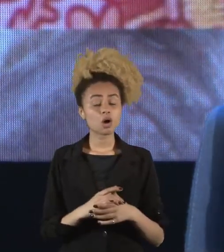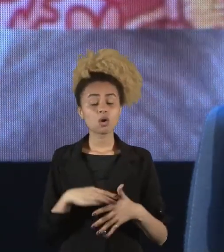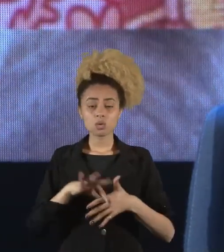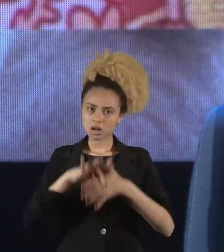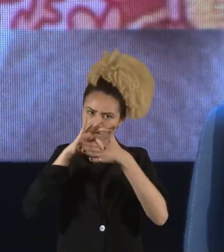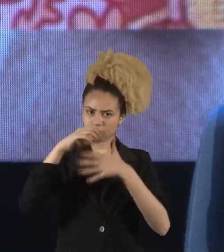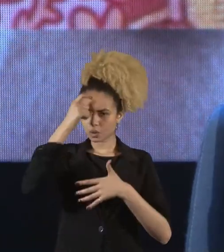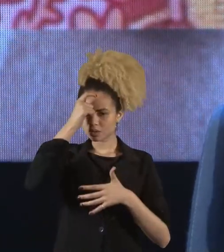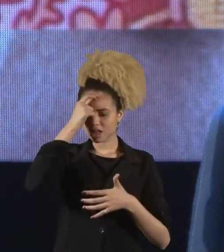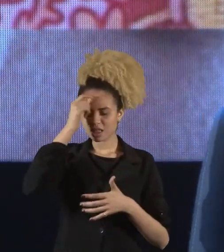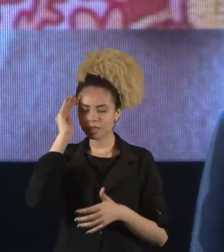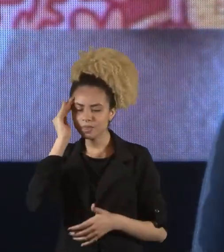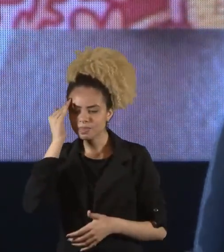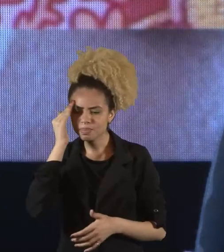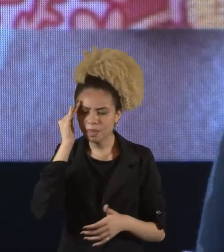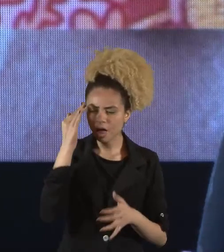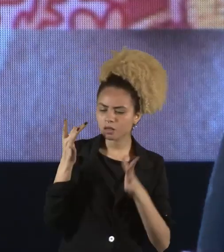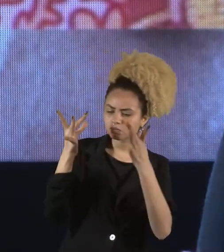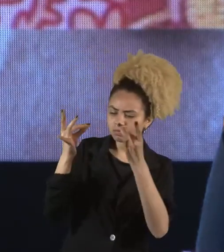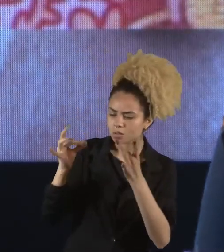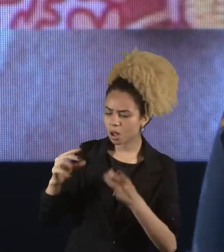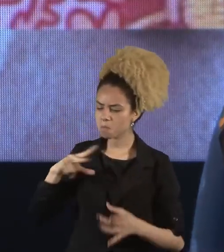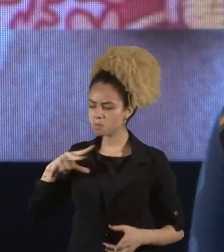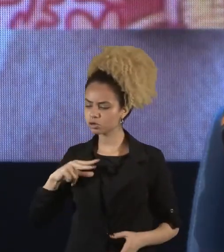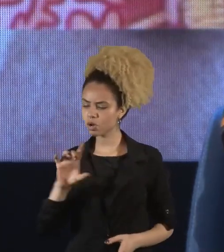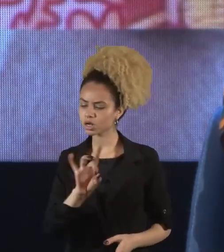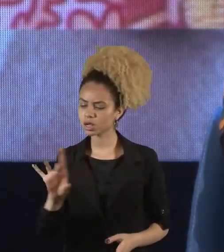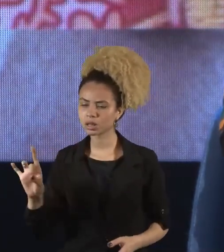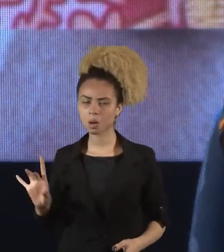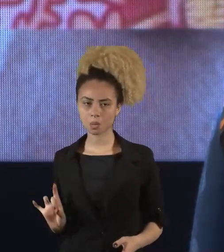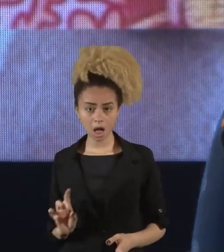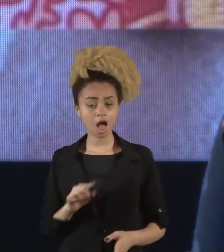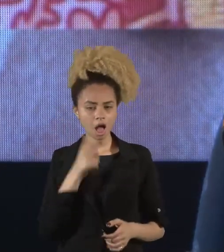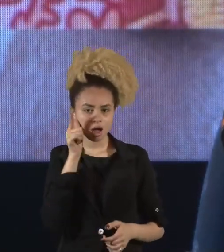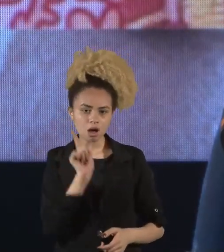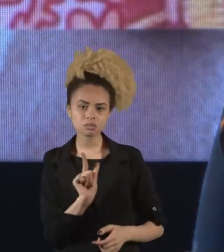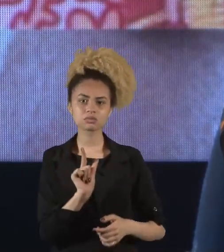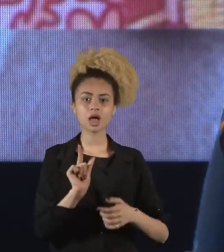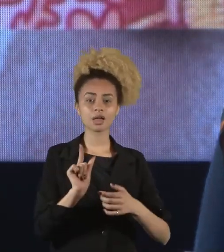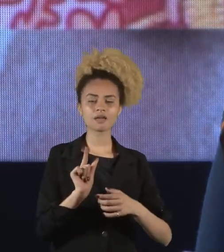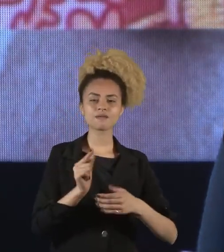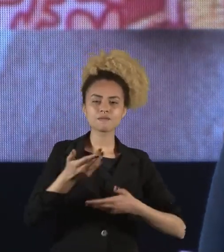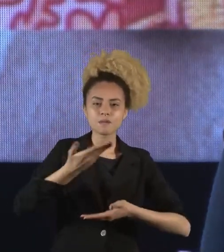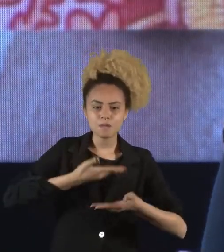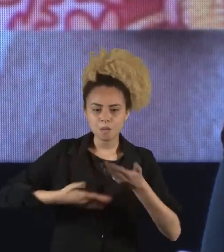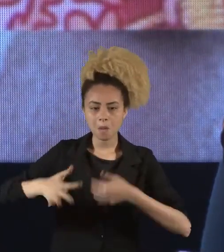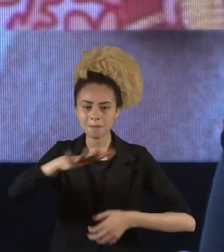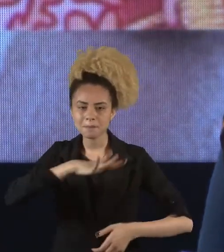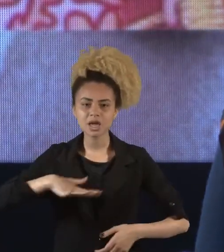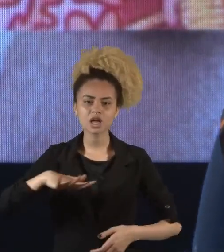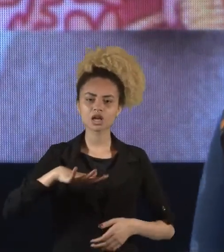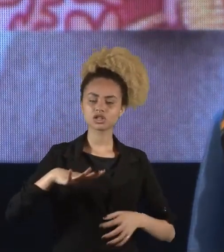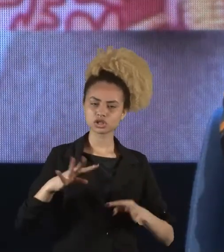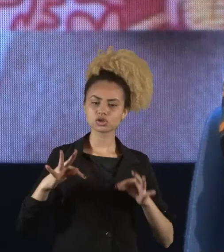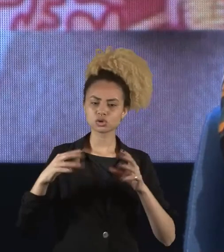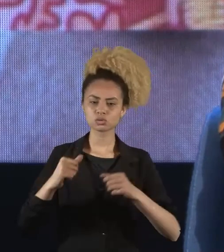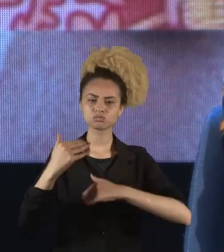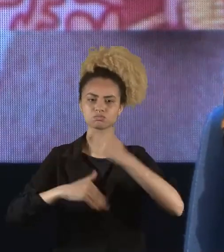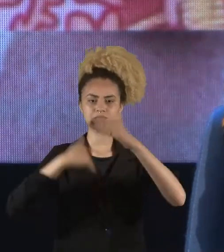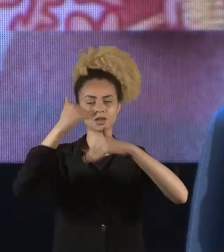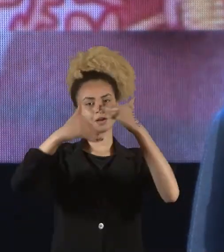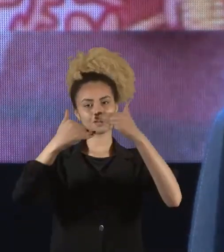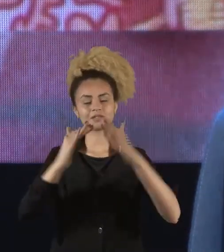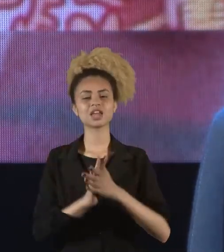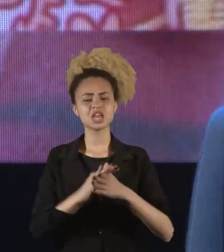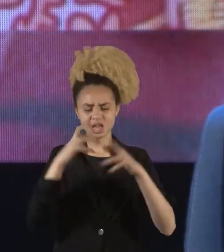entende as particularidades das pessoas que o cercam. E, com isso, ele consegue promover um ambiente em que todos ali se desenvolvem.